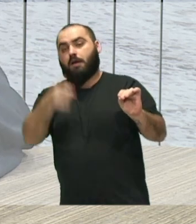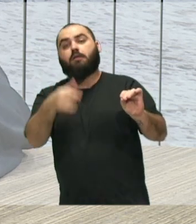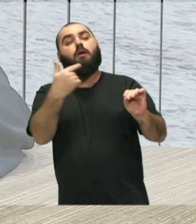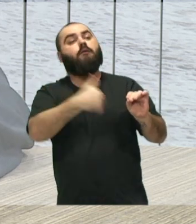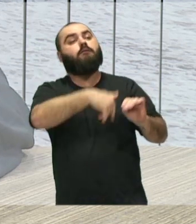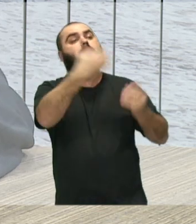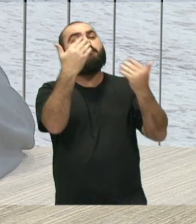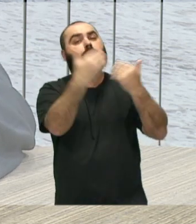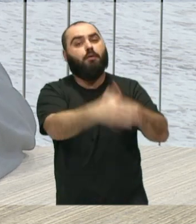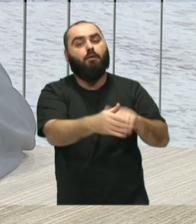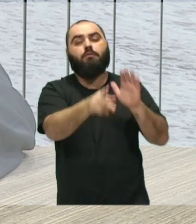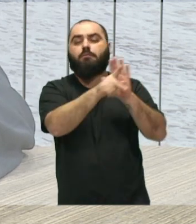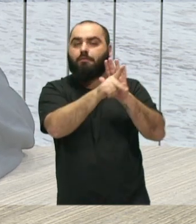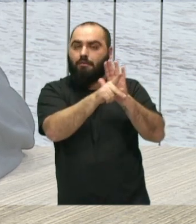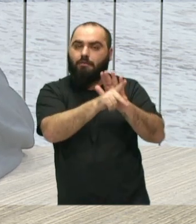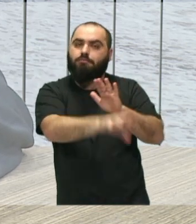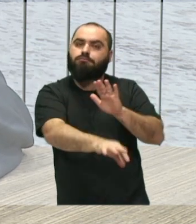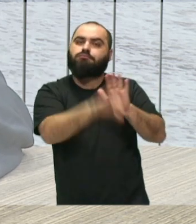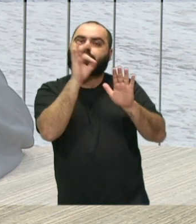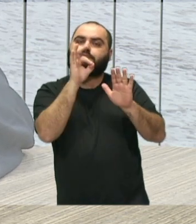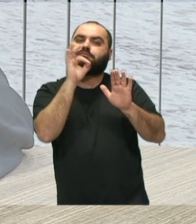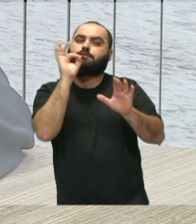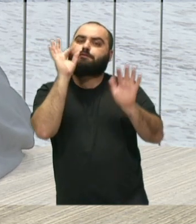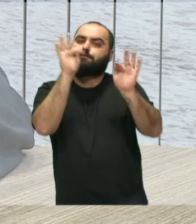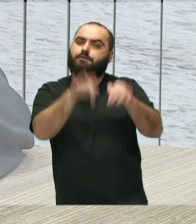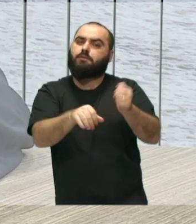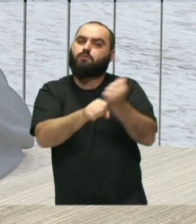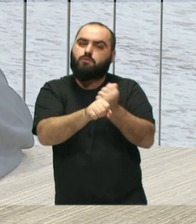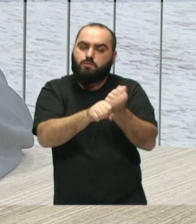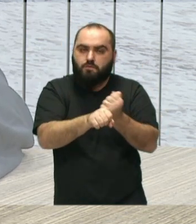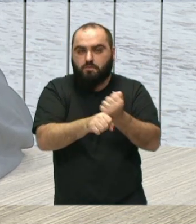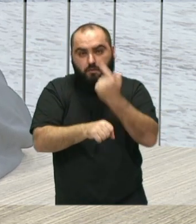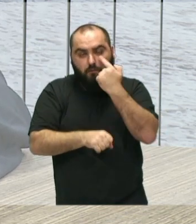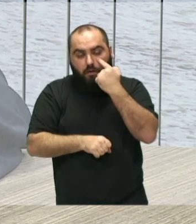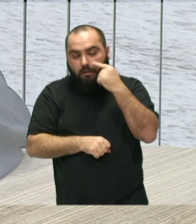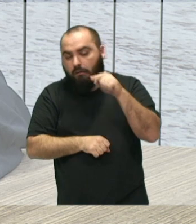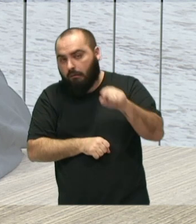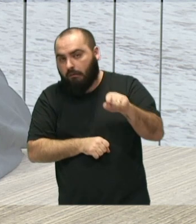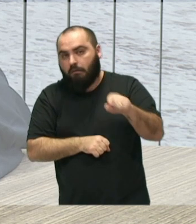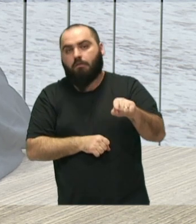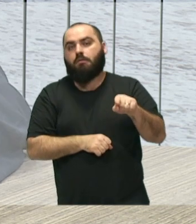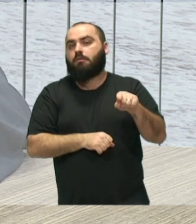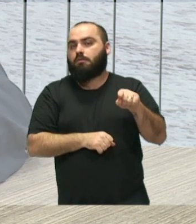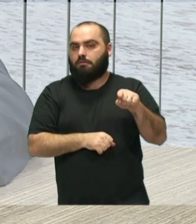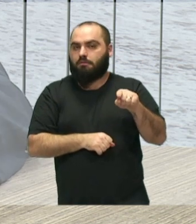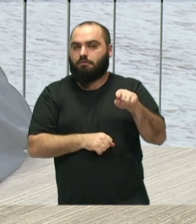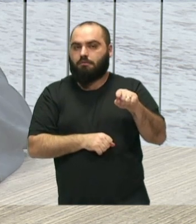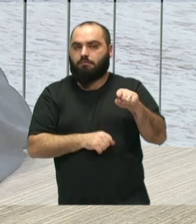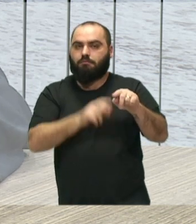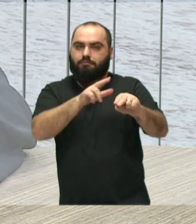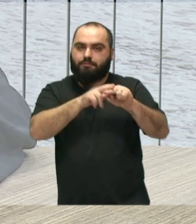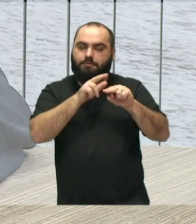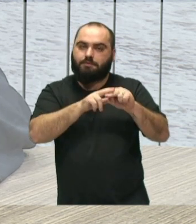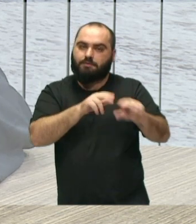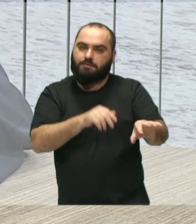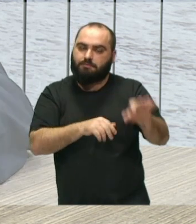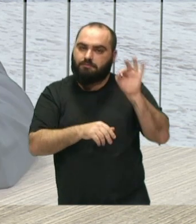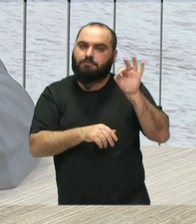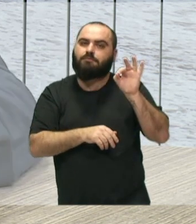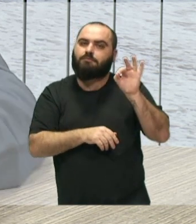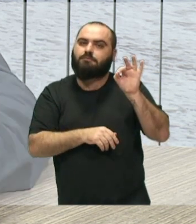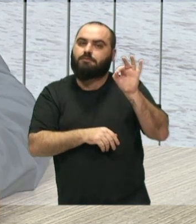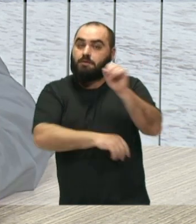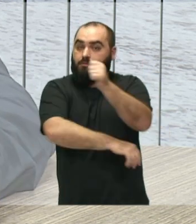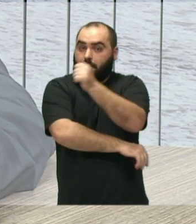prova do conservatório, o processo seletivo ali no final do ano, e a adesão é praticamente o